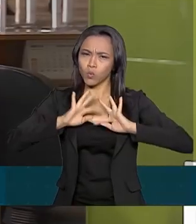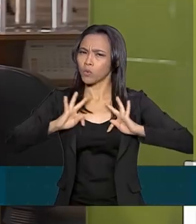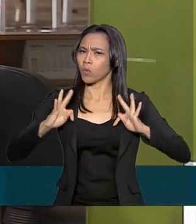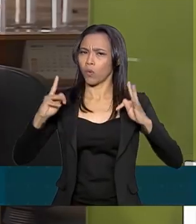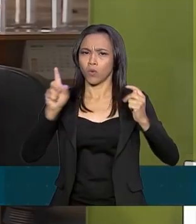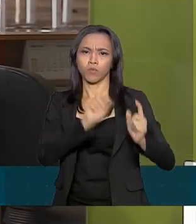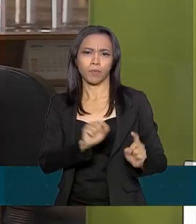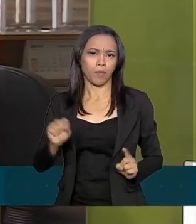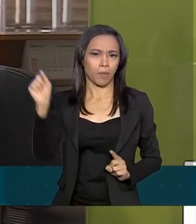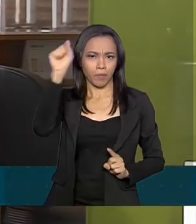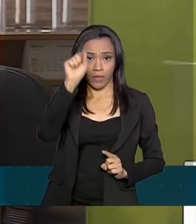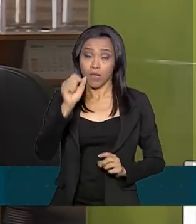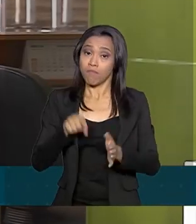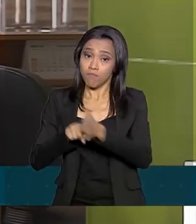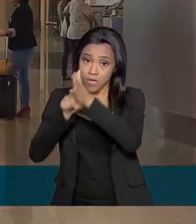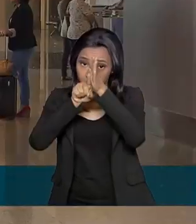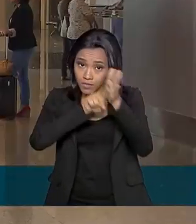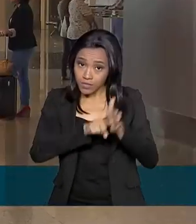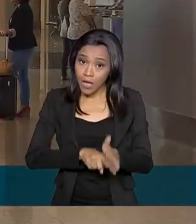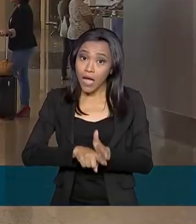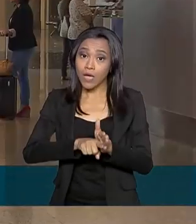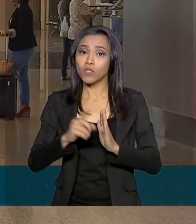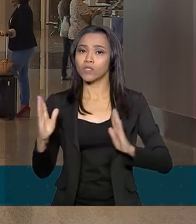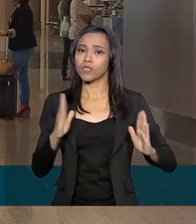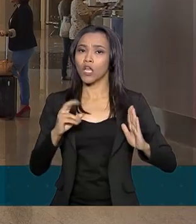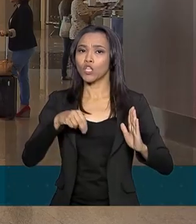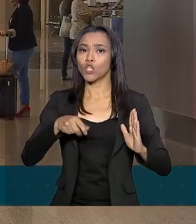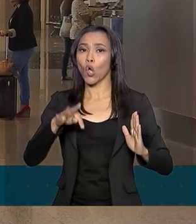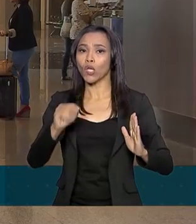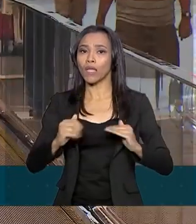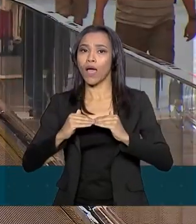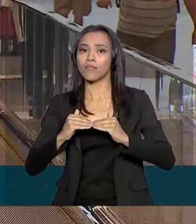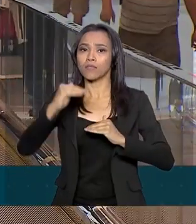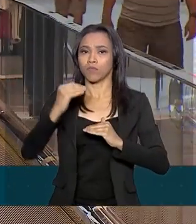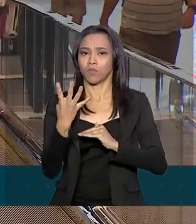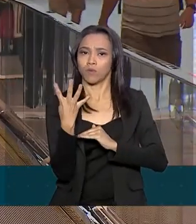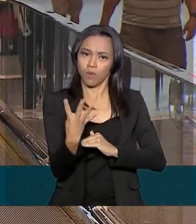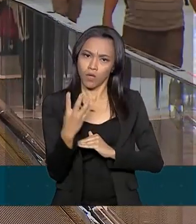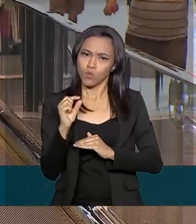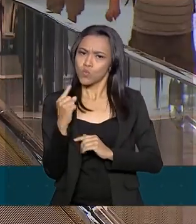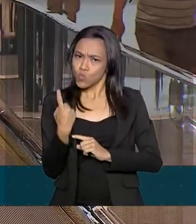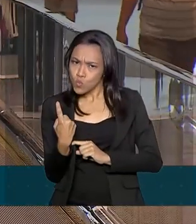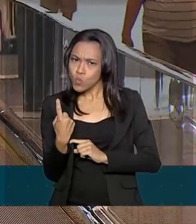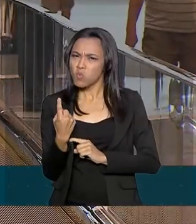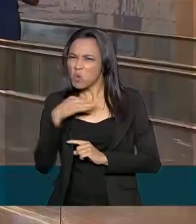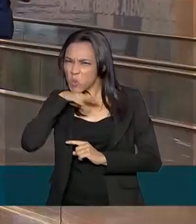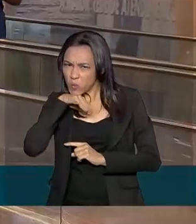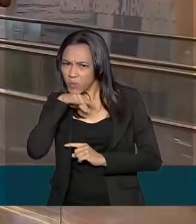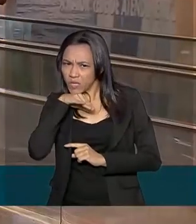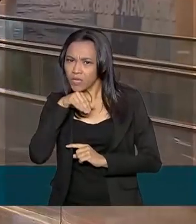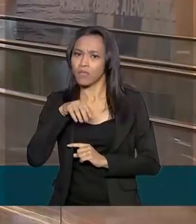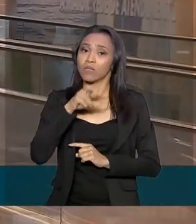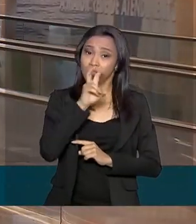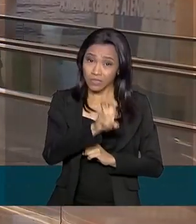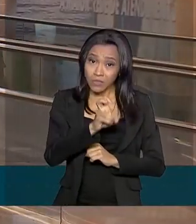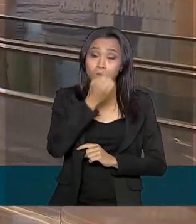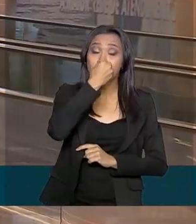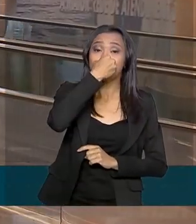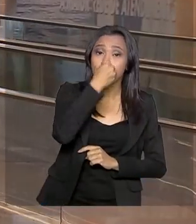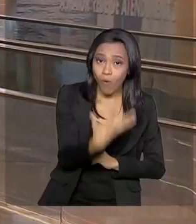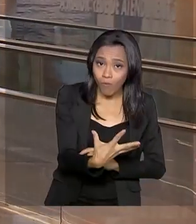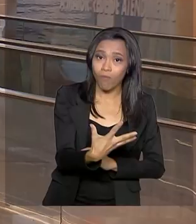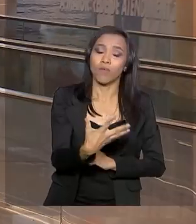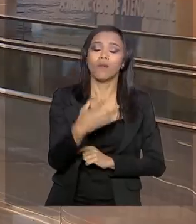aeroportos pesquisados registraram notas médias acima de 4, onde 1 significa muito ruim e 5 muito bom.